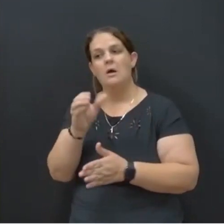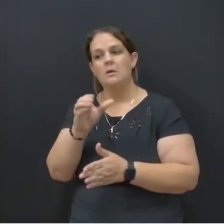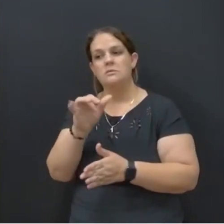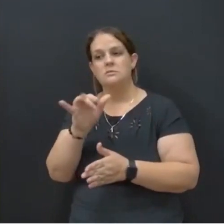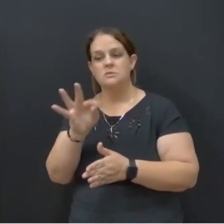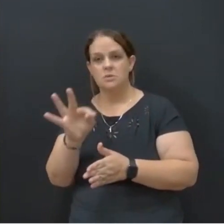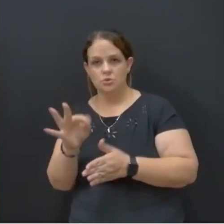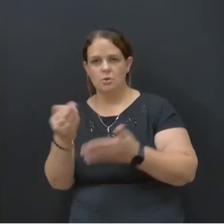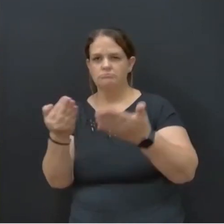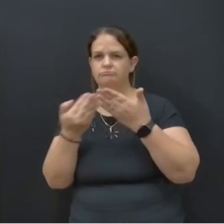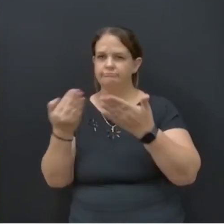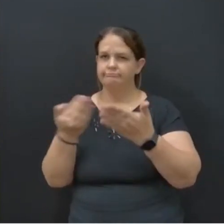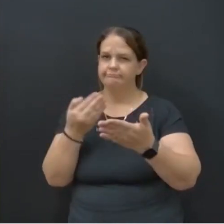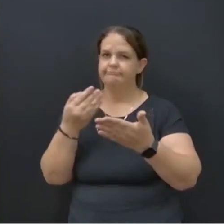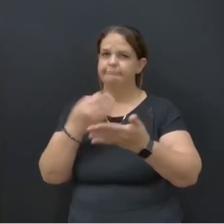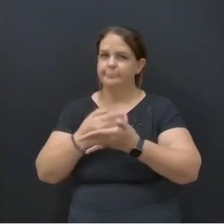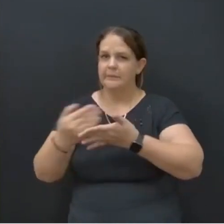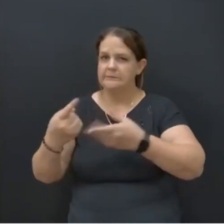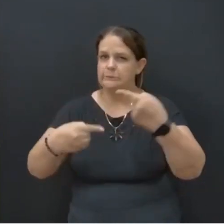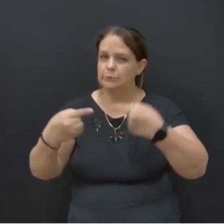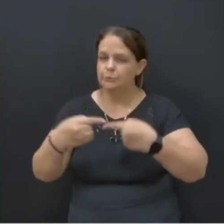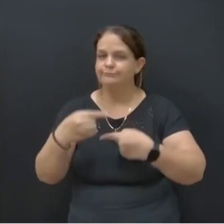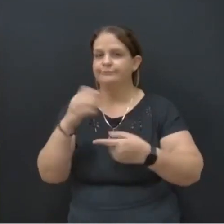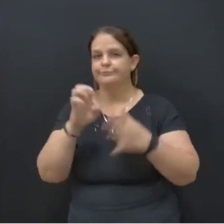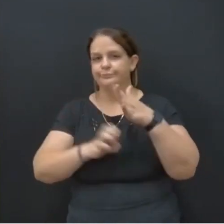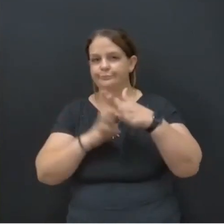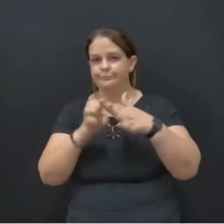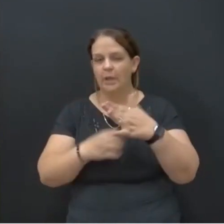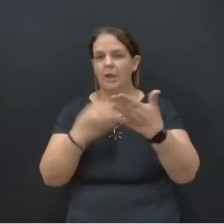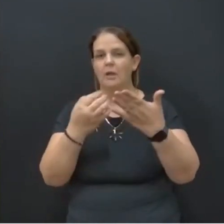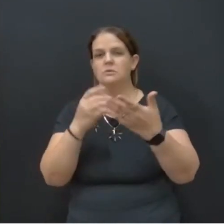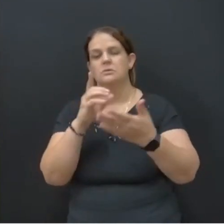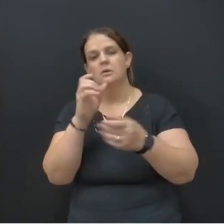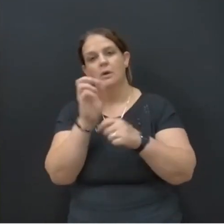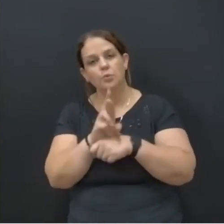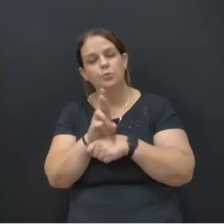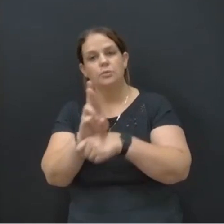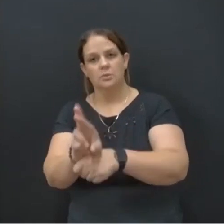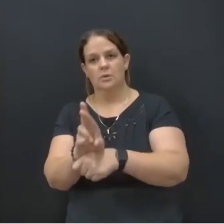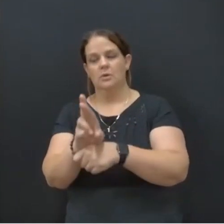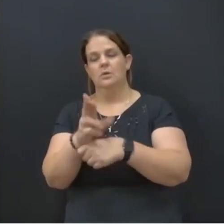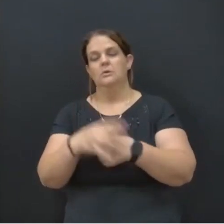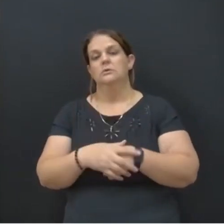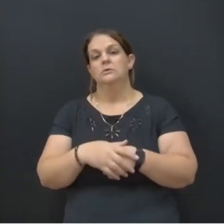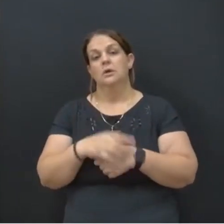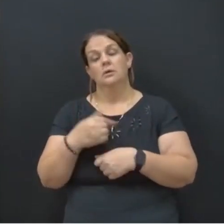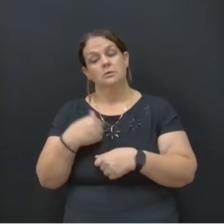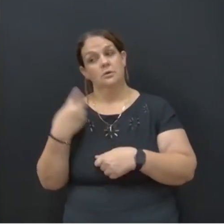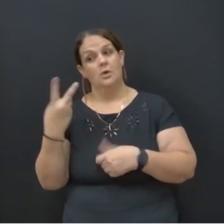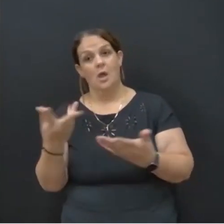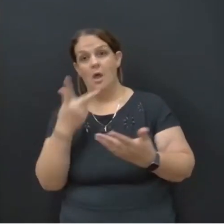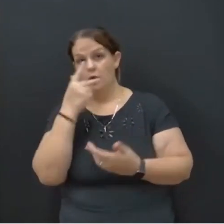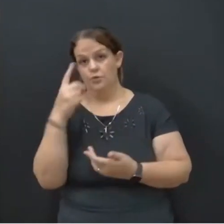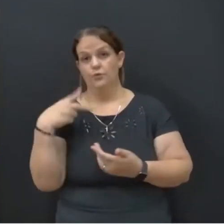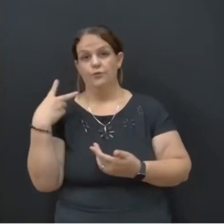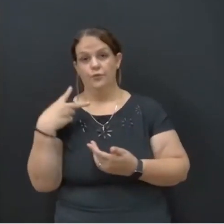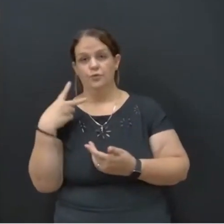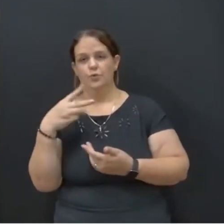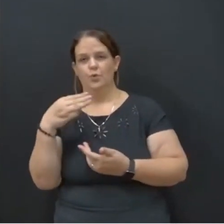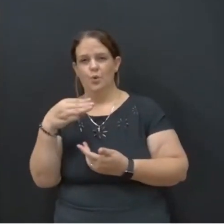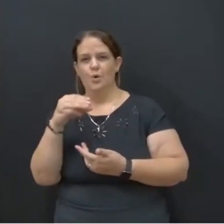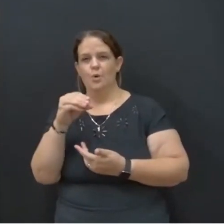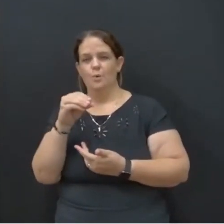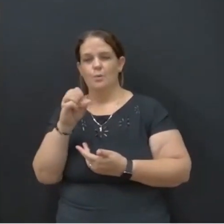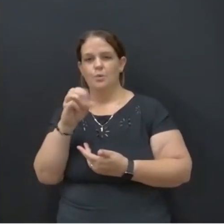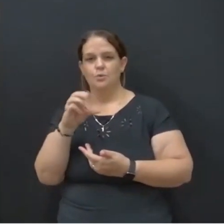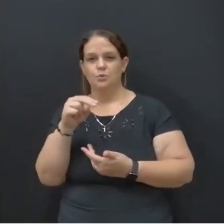discutir isso com o prefeito, com as autoridades, porque tem vezes, a Citi, que aqui o vereador, isso eu faço jus à palavra do Moscone. Moscone dizia que